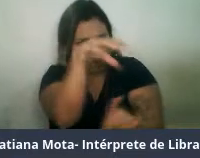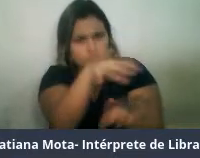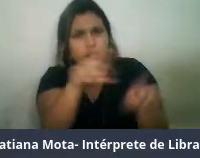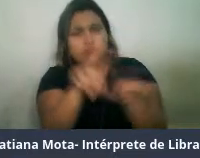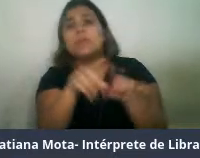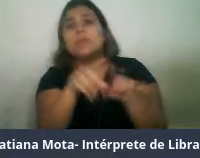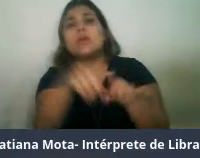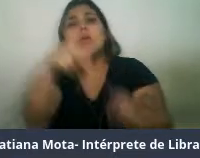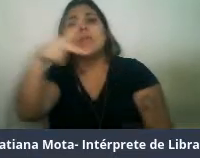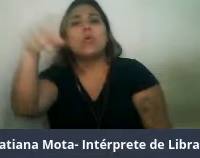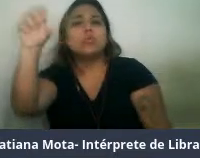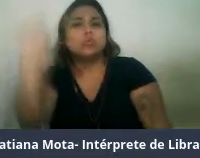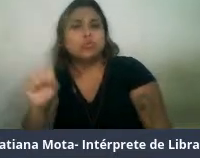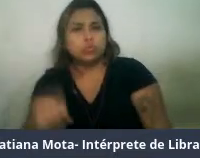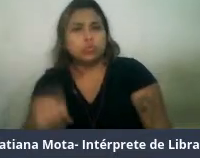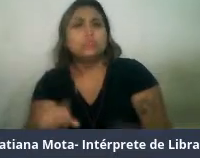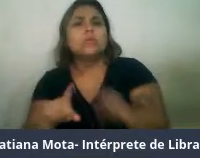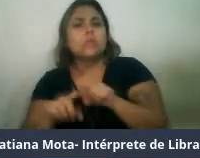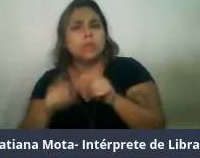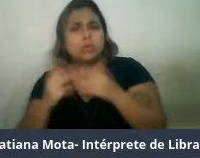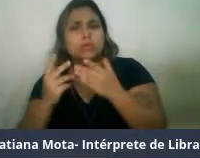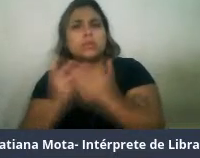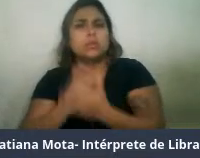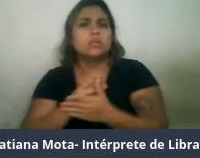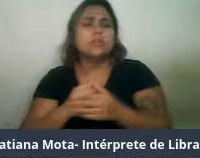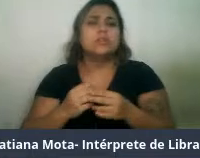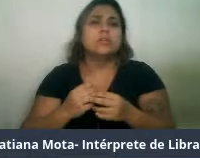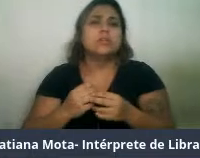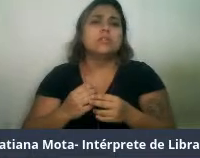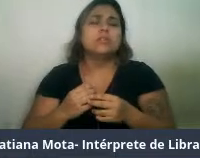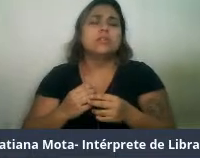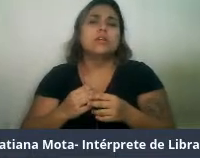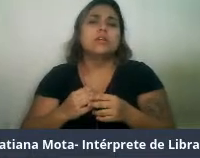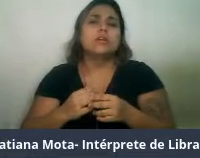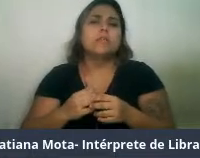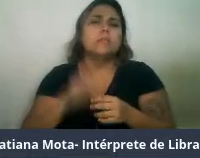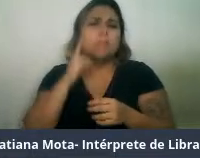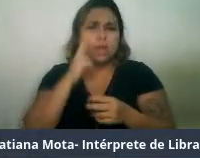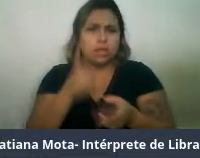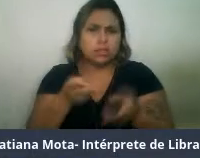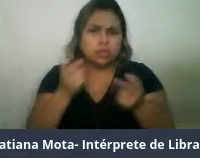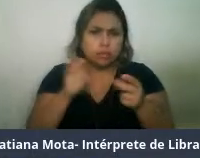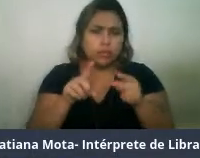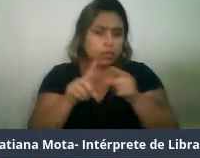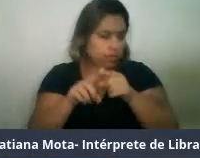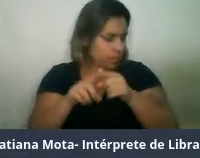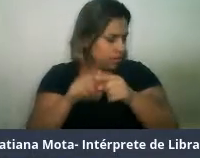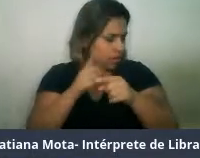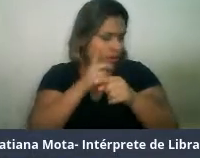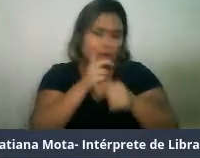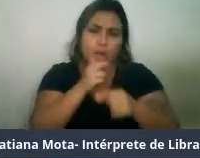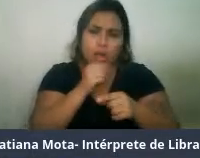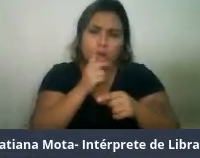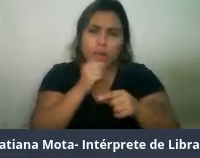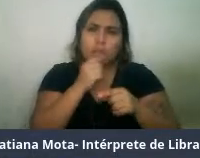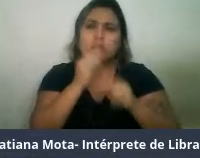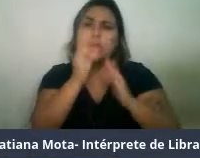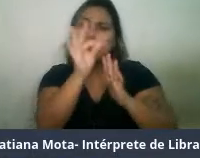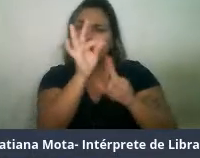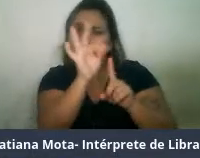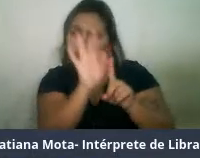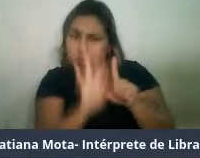conta dos giros oceânicos, né, então a gente tem em galápagos áreas, águas com temperaturas bastante baixas, né,